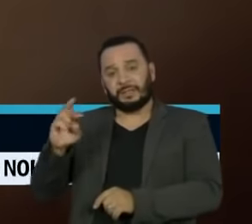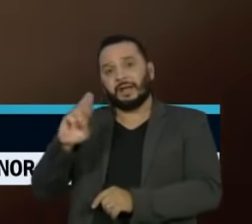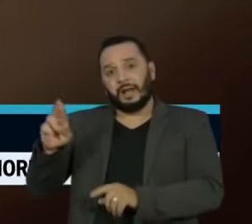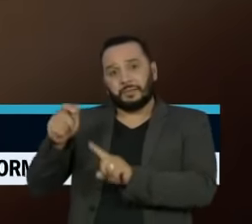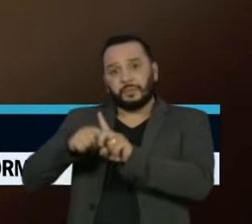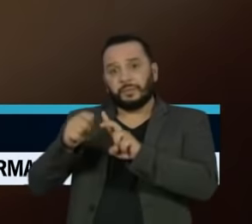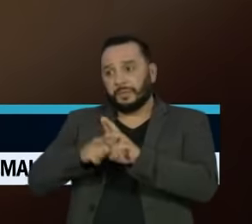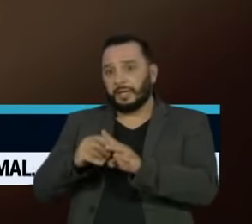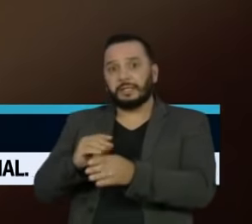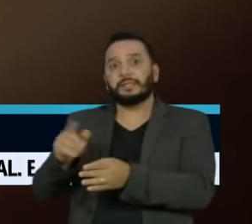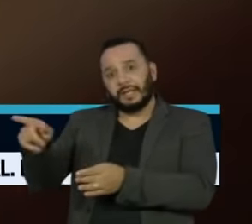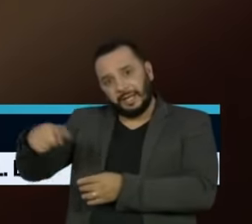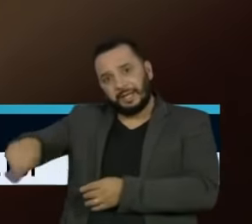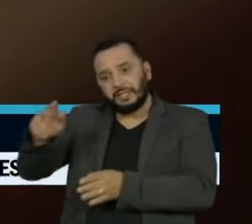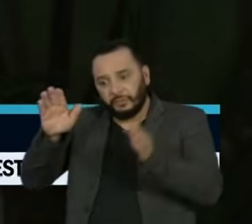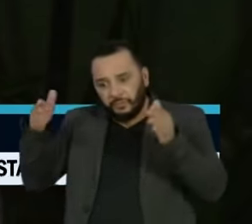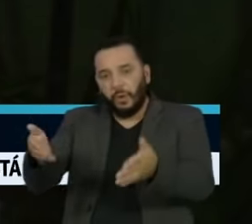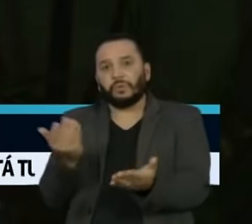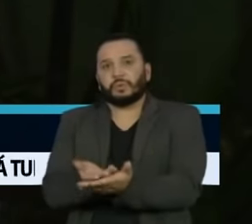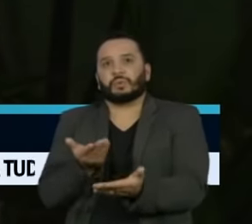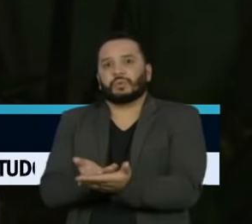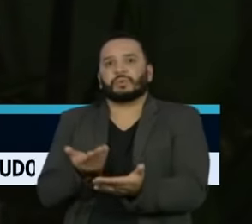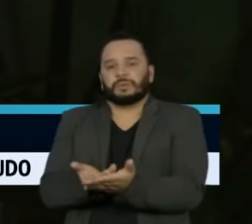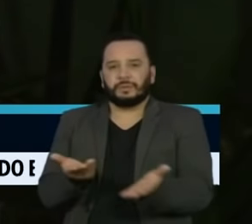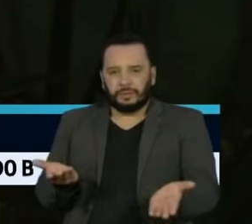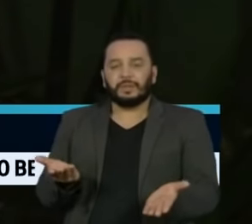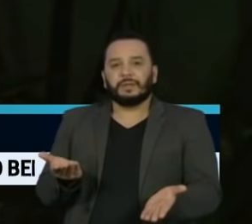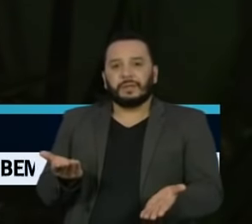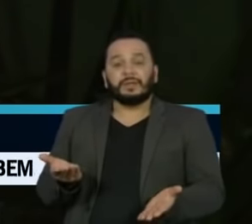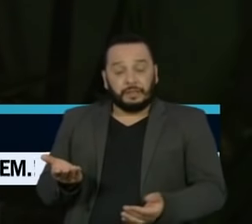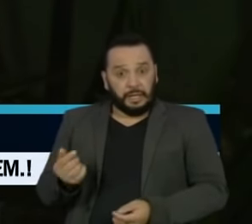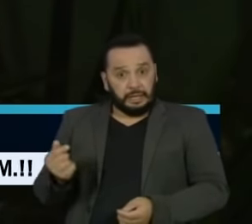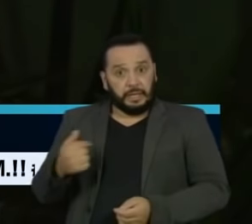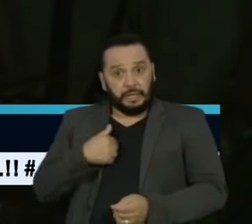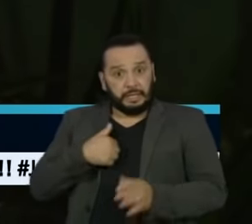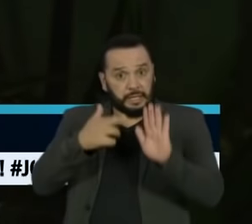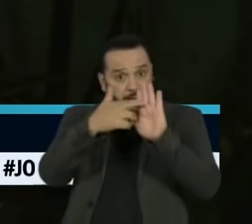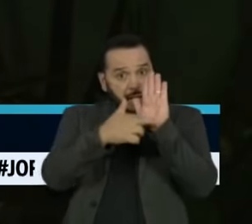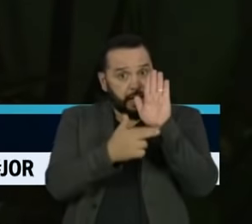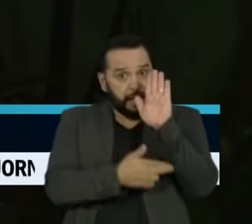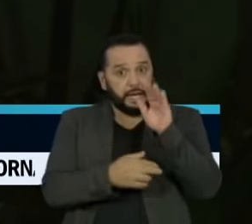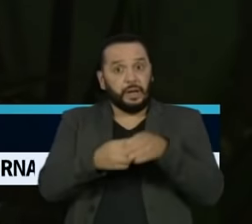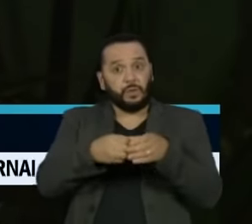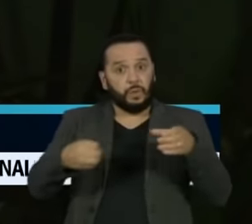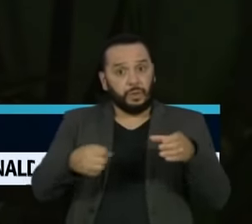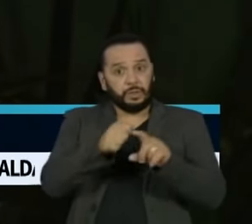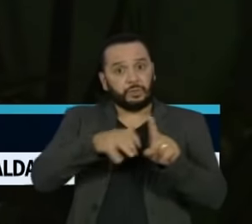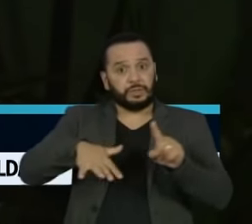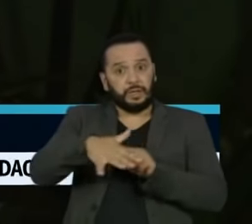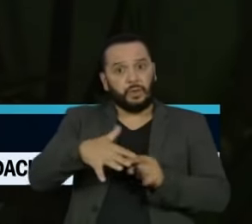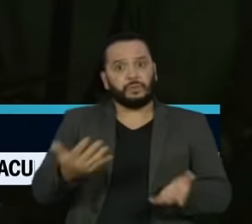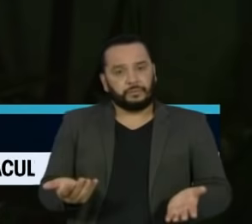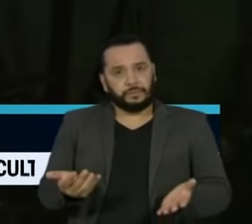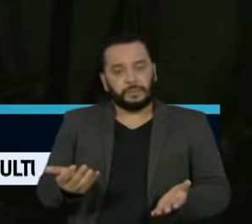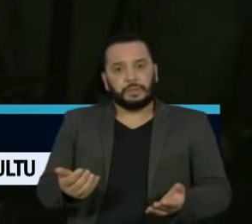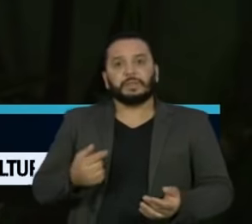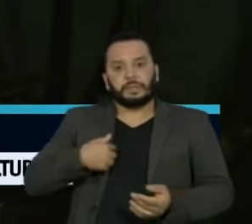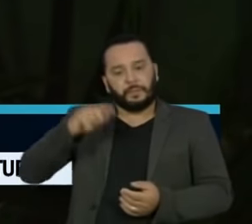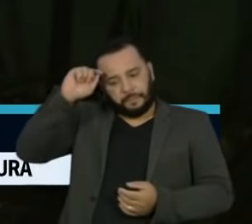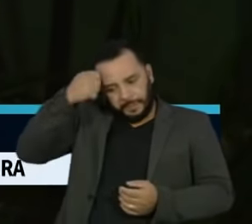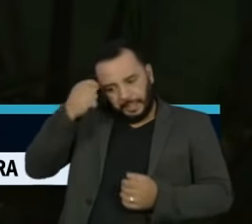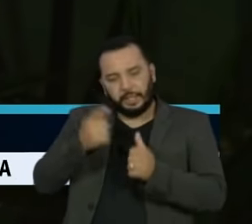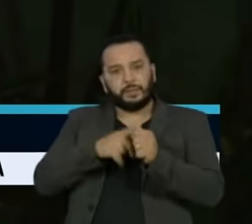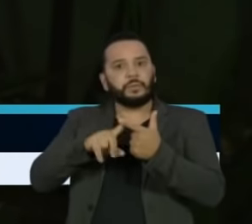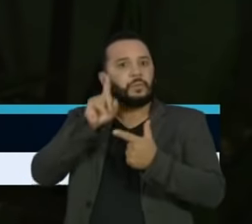manutenção para se dedicar aos estudos. Os participantes seguem os critérios de cotas sociais. Se declaram pretos,